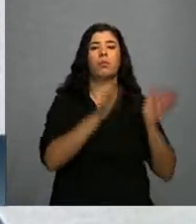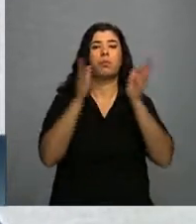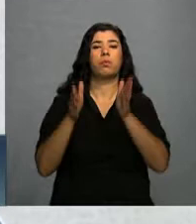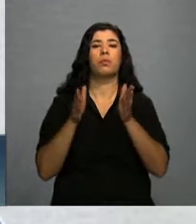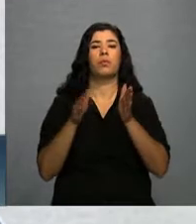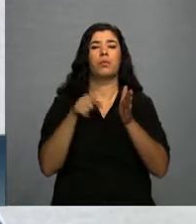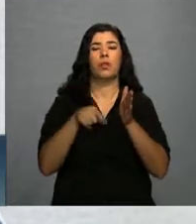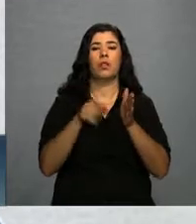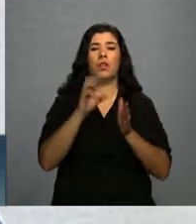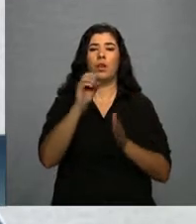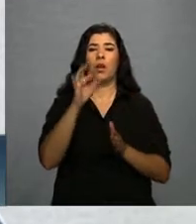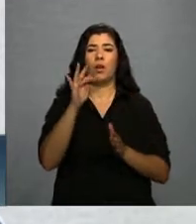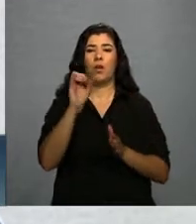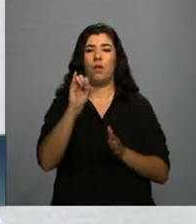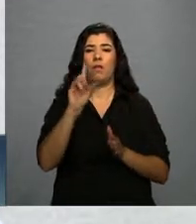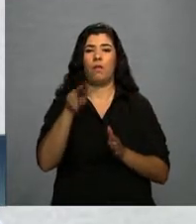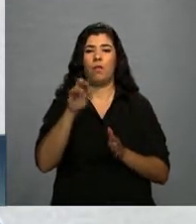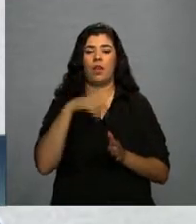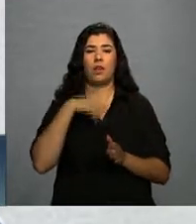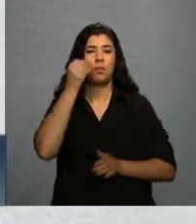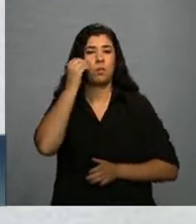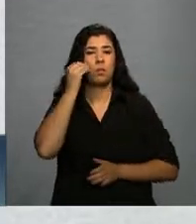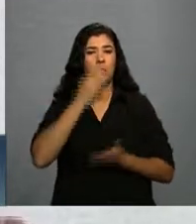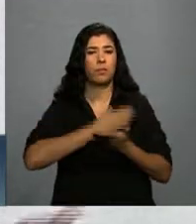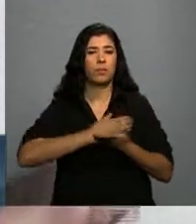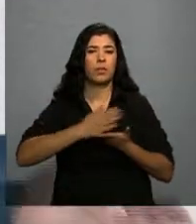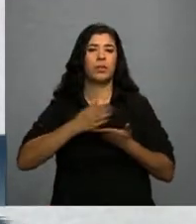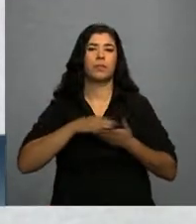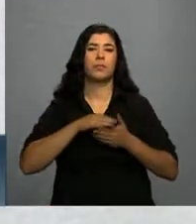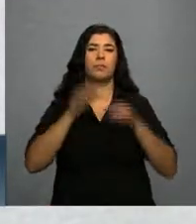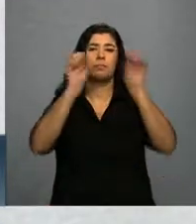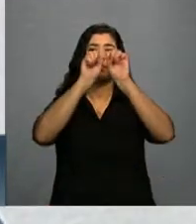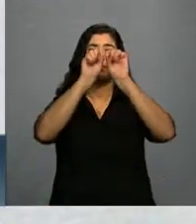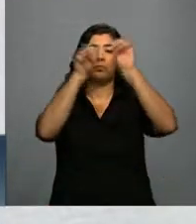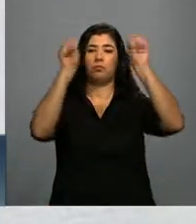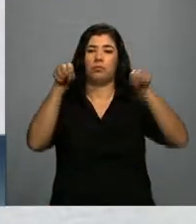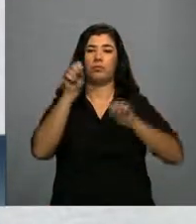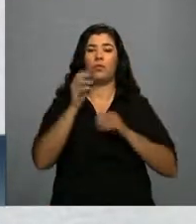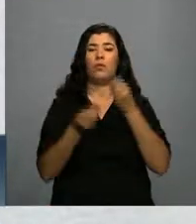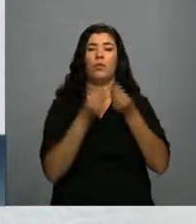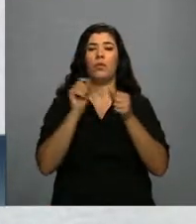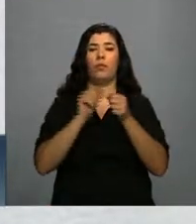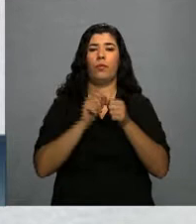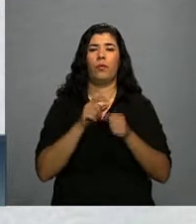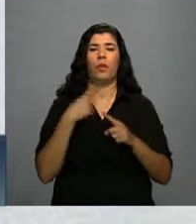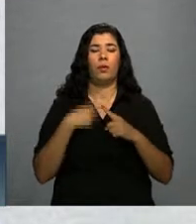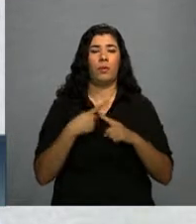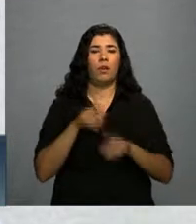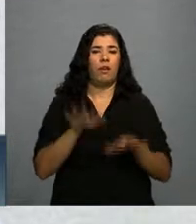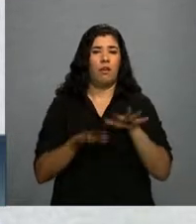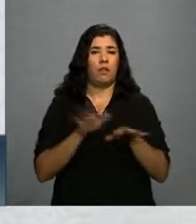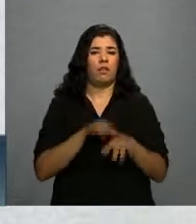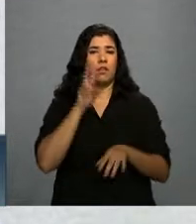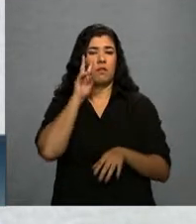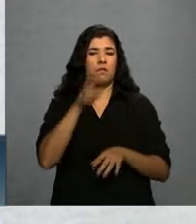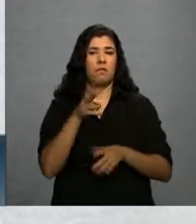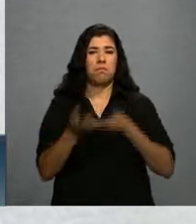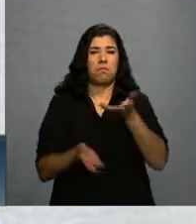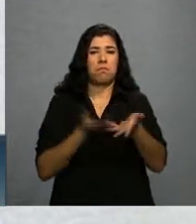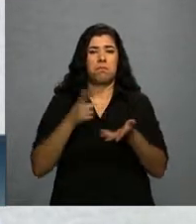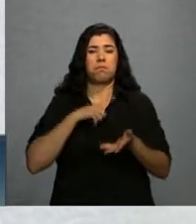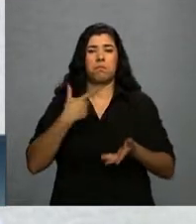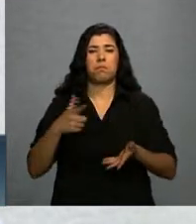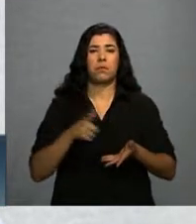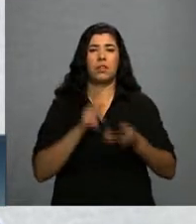para esse sistema, visando, muitas vezes, por o serviço não ter uma